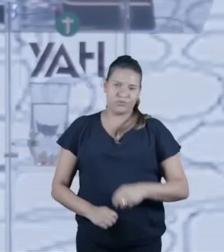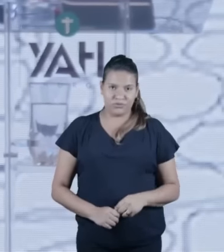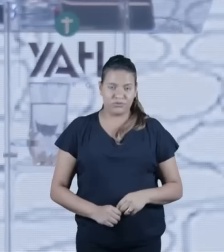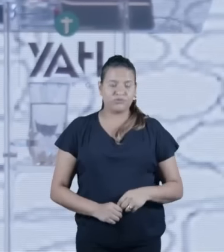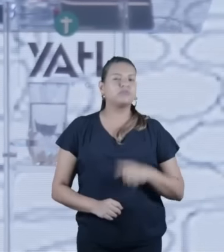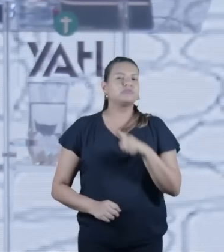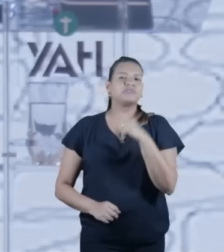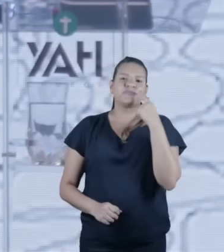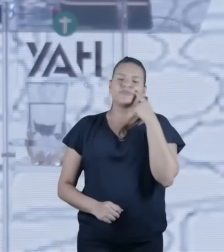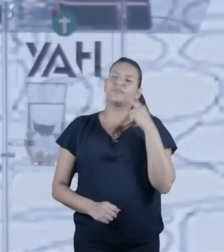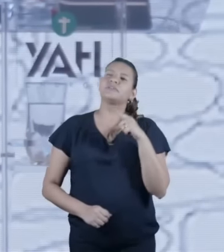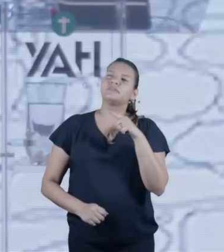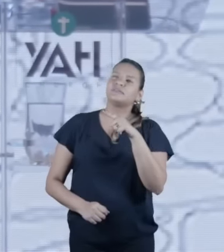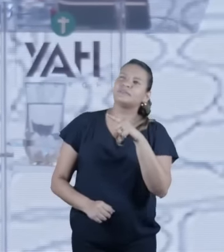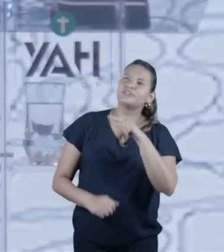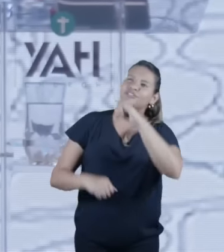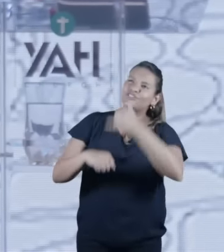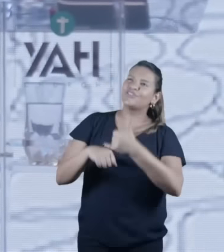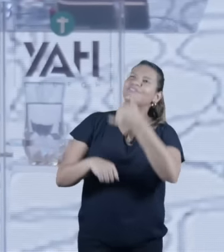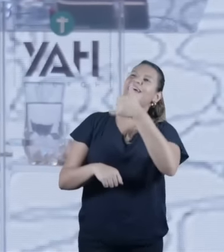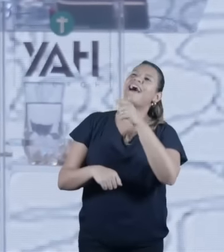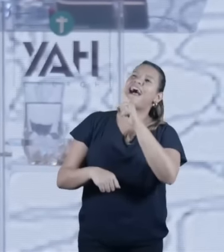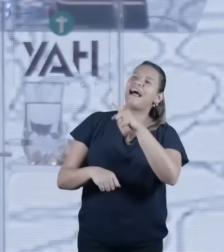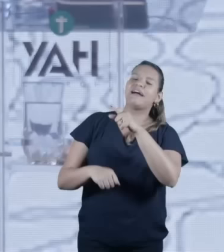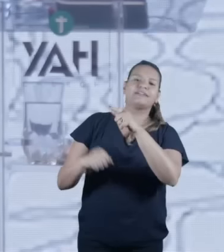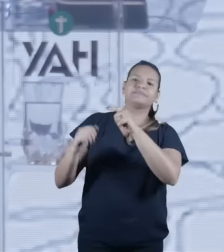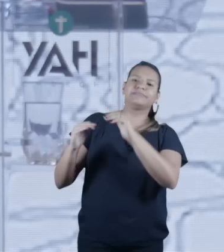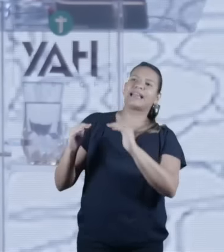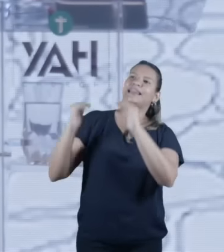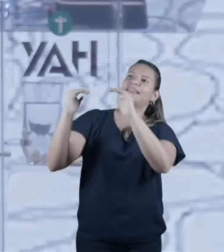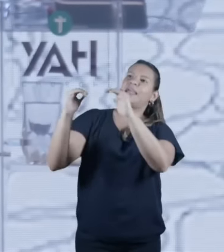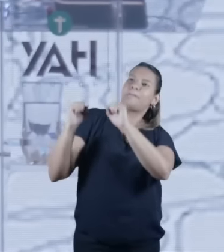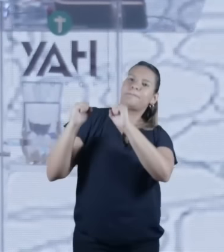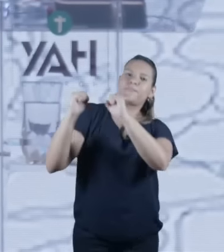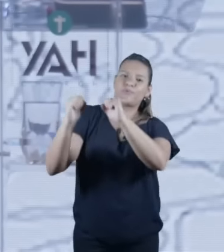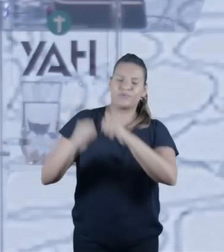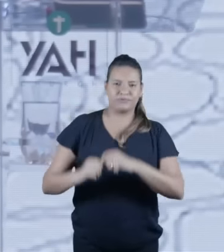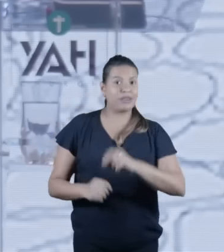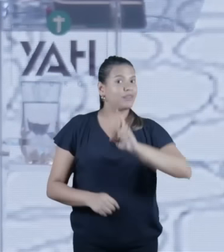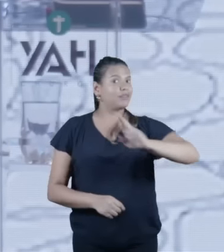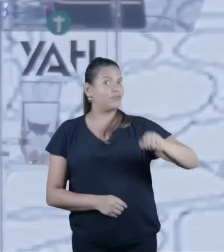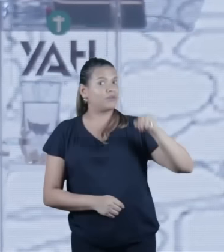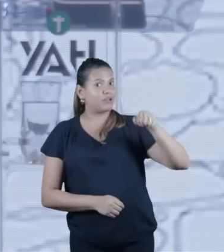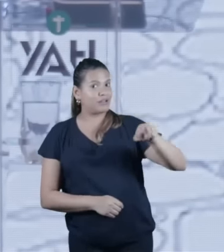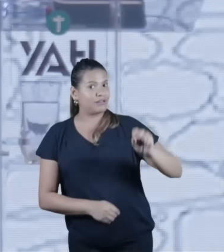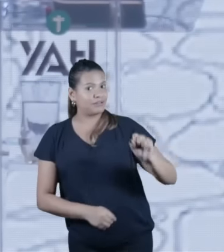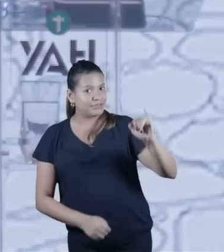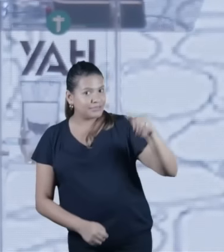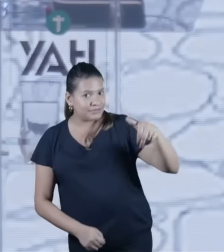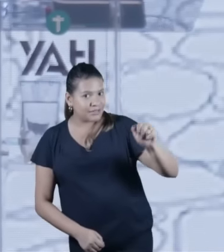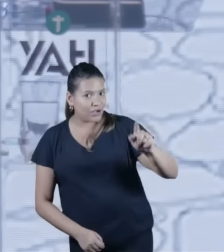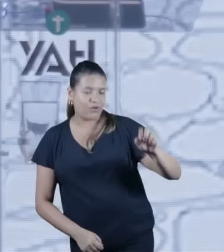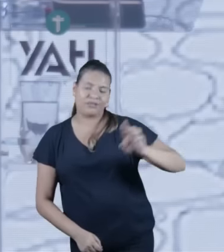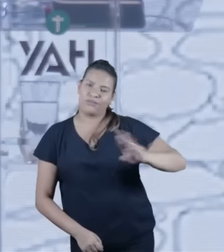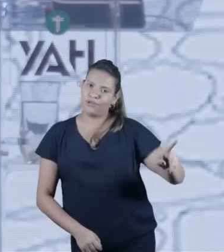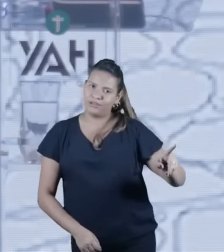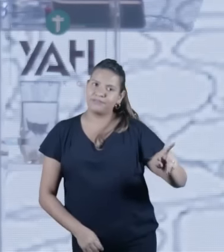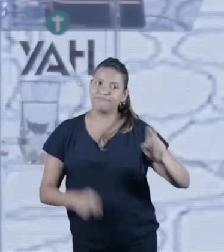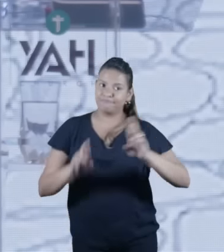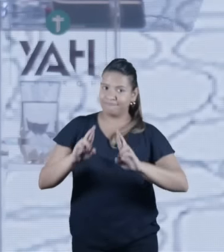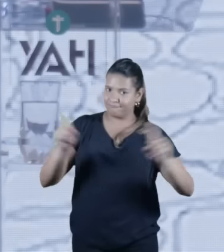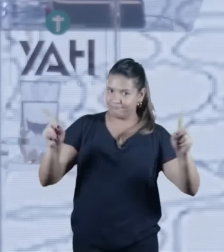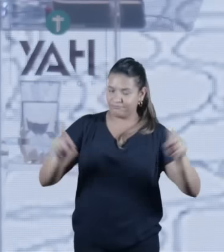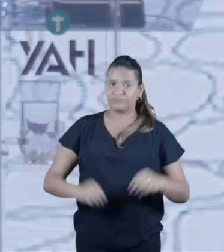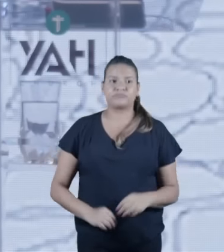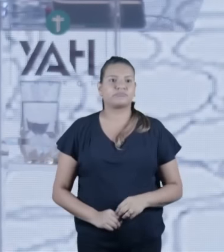o templo para a direção do templo quando se faziam sacrifícios animais eles só poderiam ser feitos no templo a família